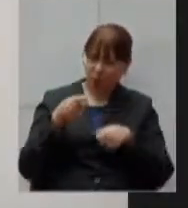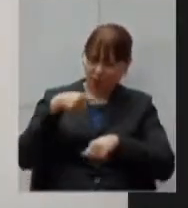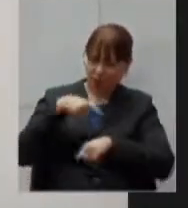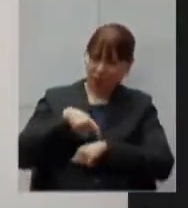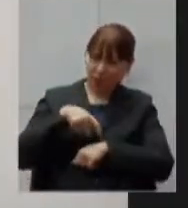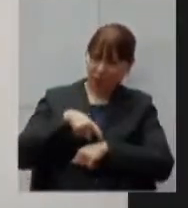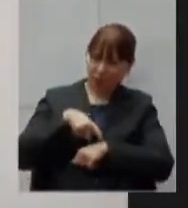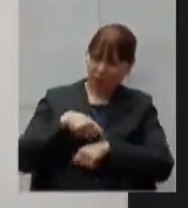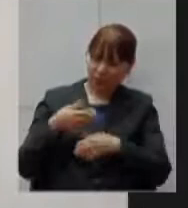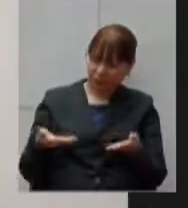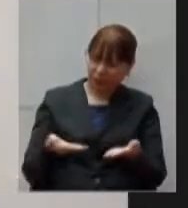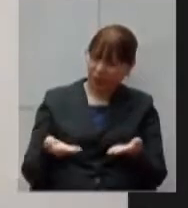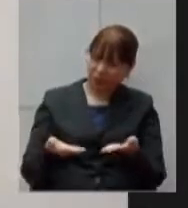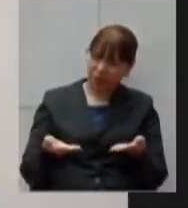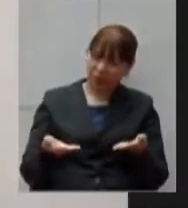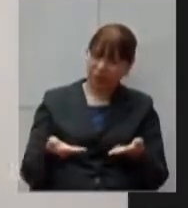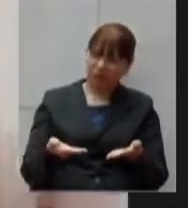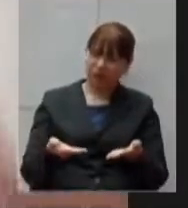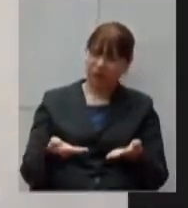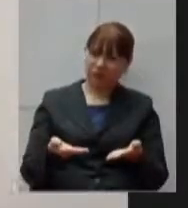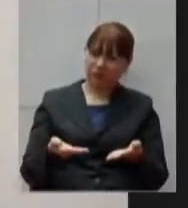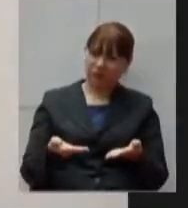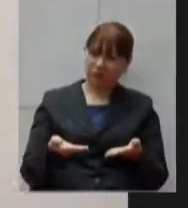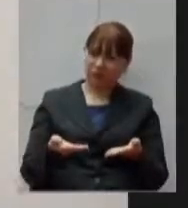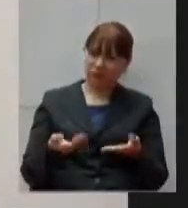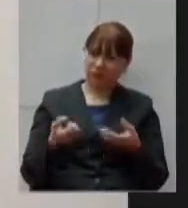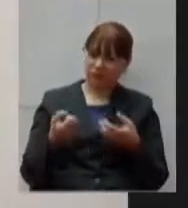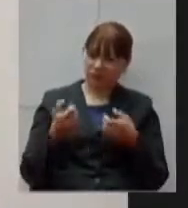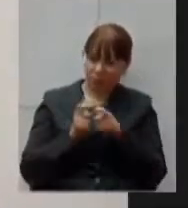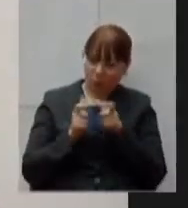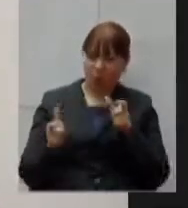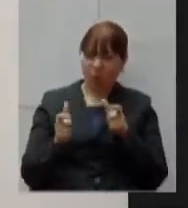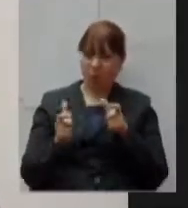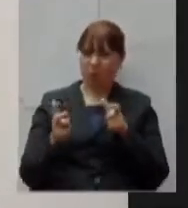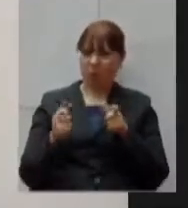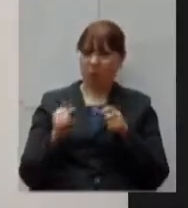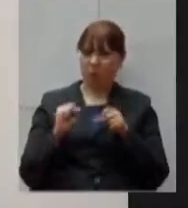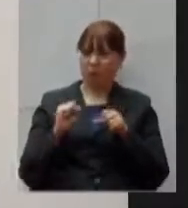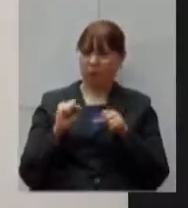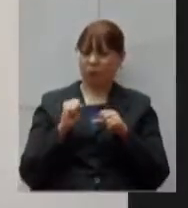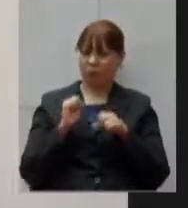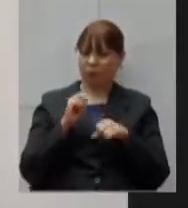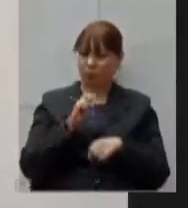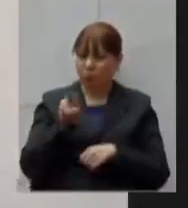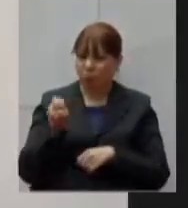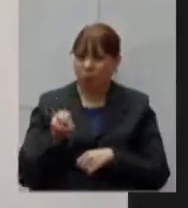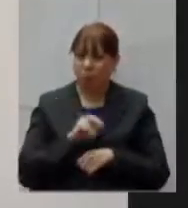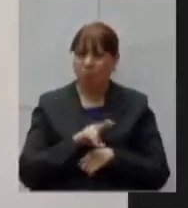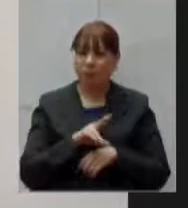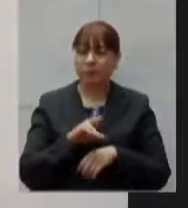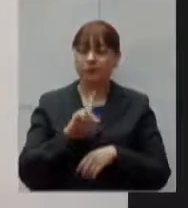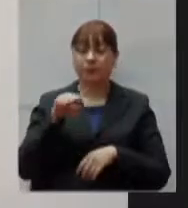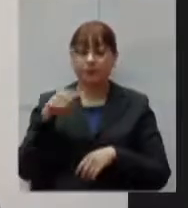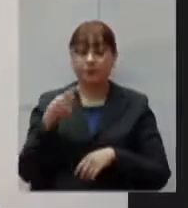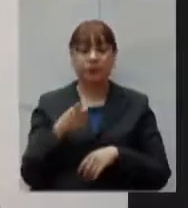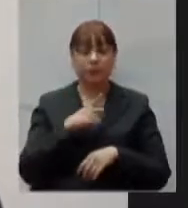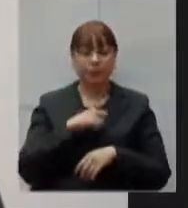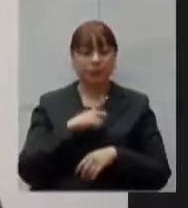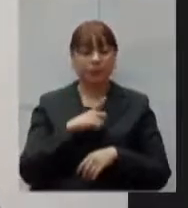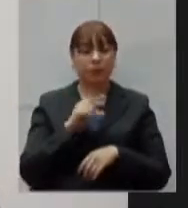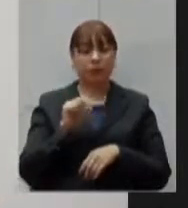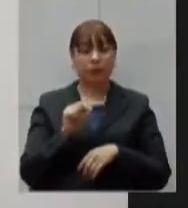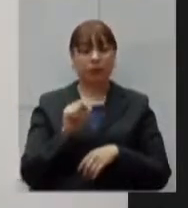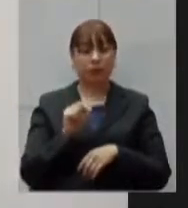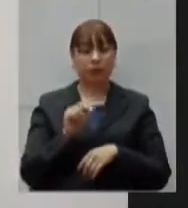como esse de explosão da pandemia em Minas e aí houve um processo de habilitação da